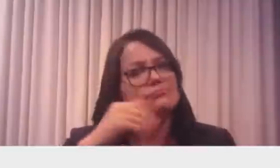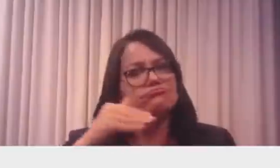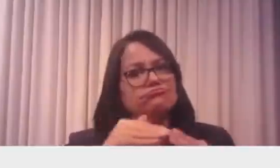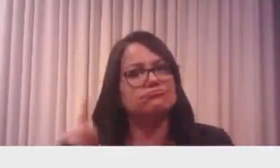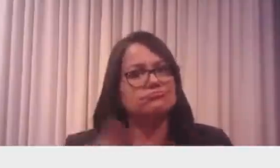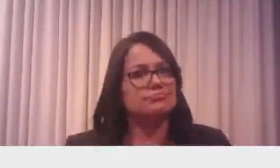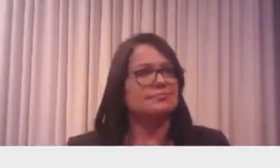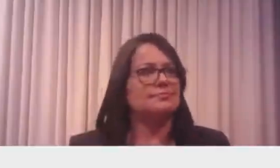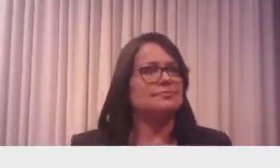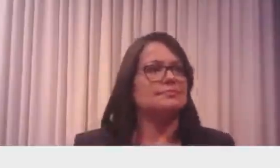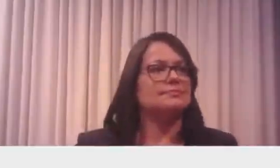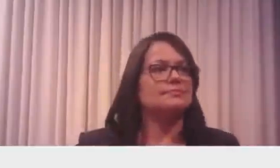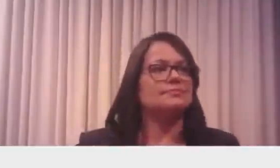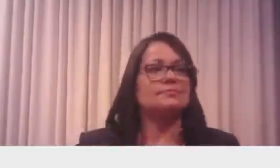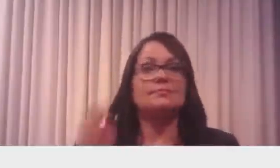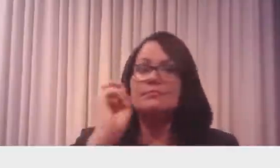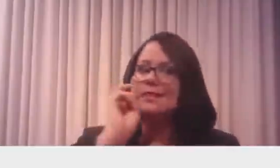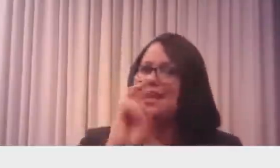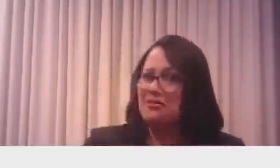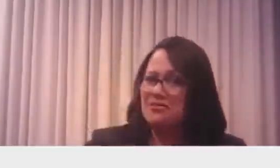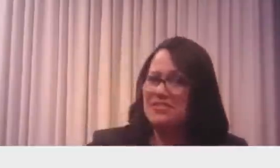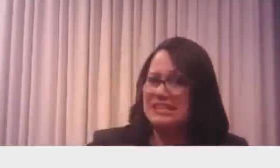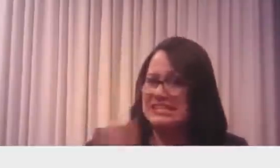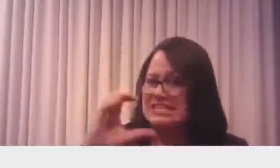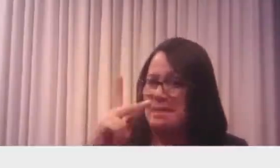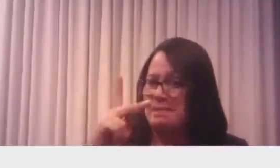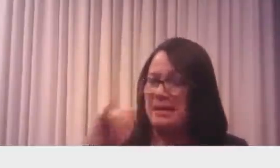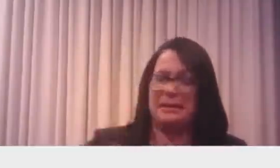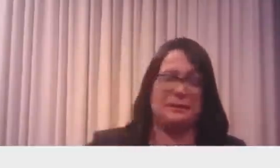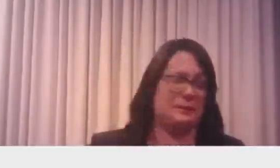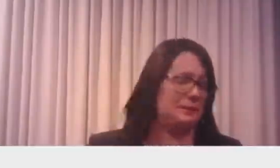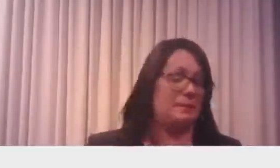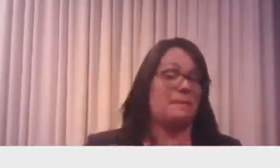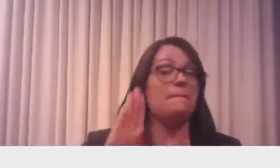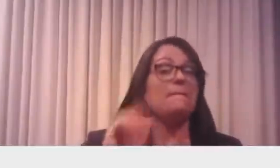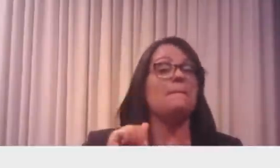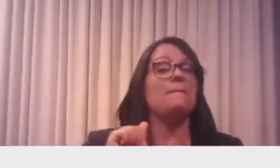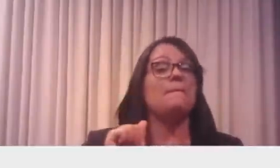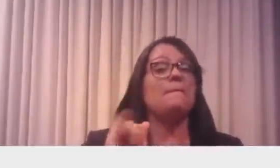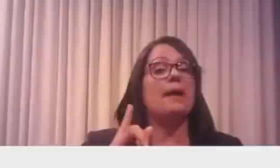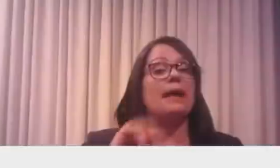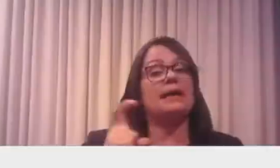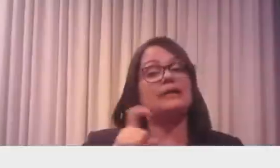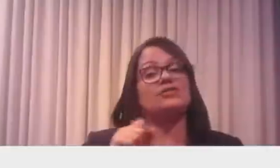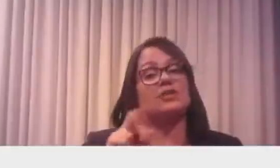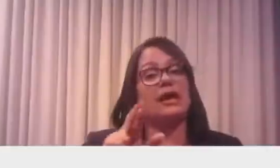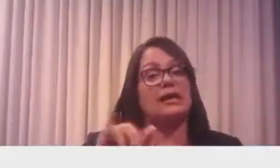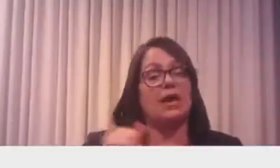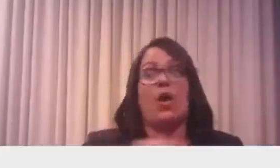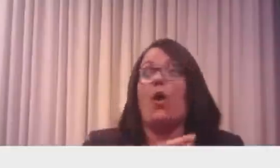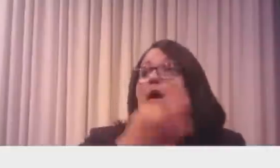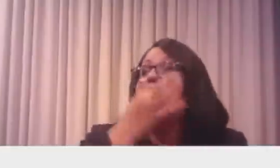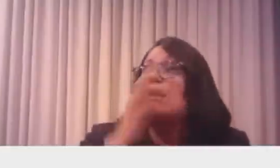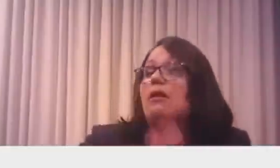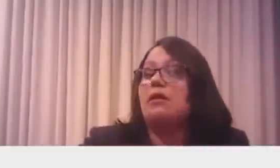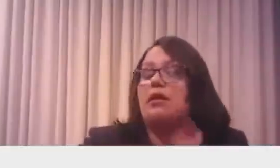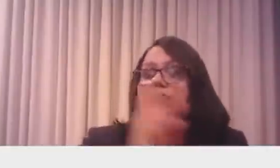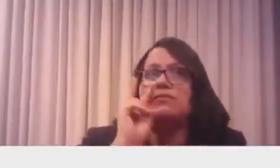acompanhamos mais acompanhamos uma cena de baixaria na CPI. Uma coisa terrível ali o que aconteceu na CPI.